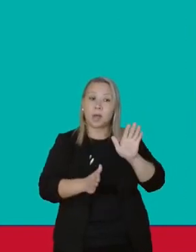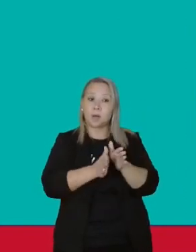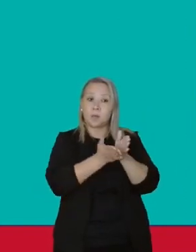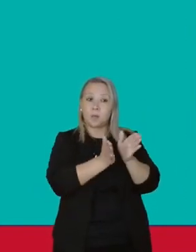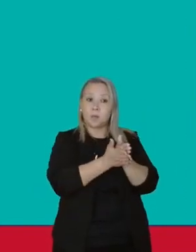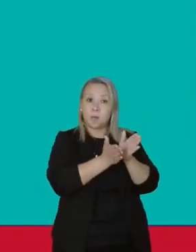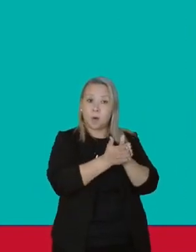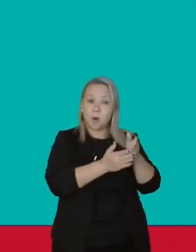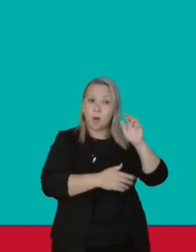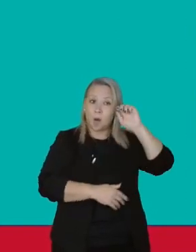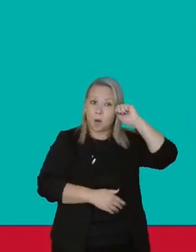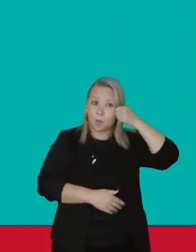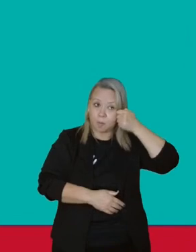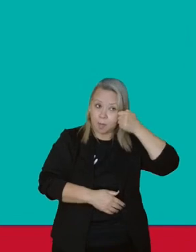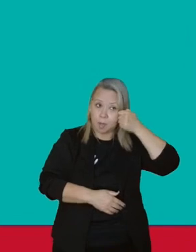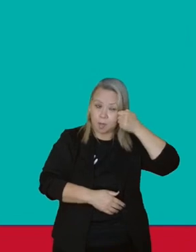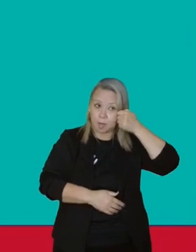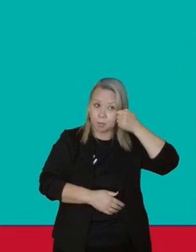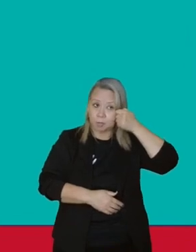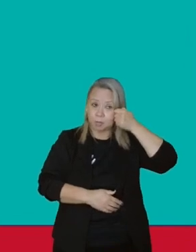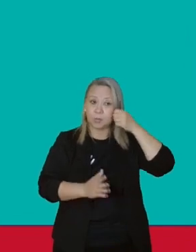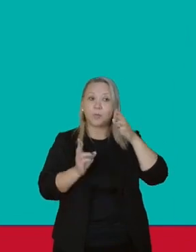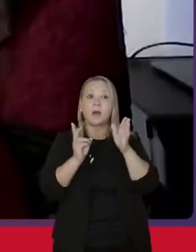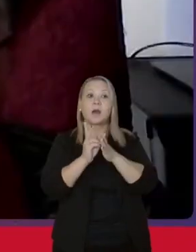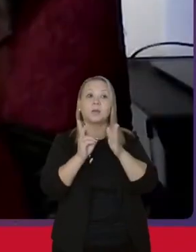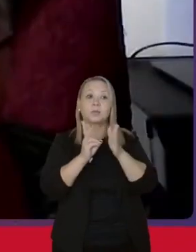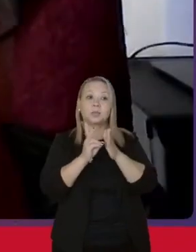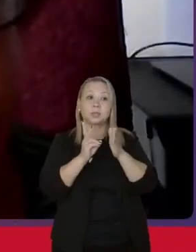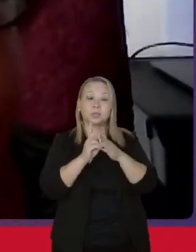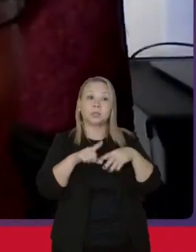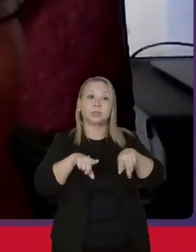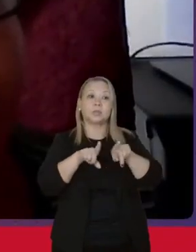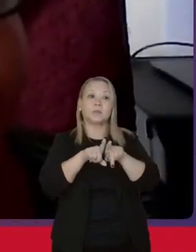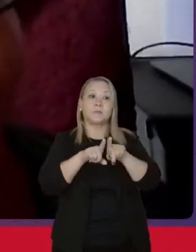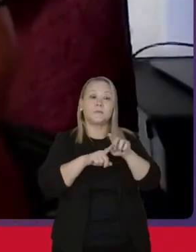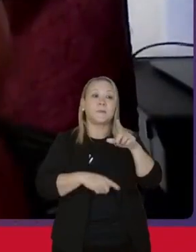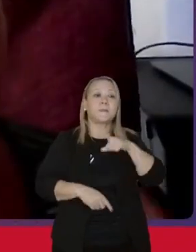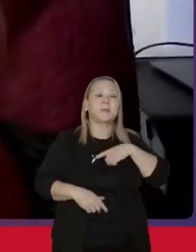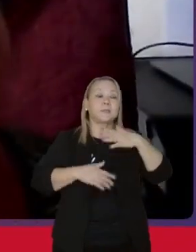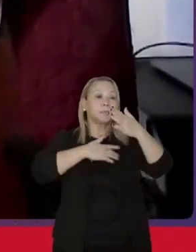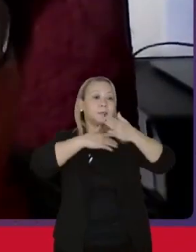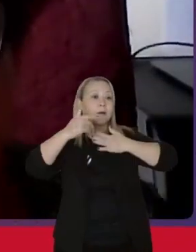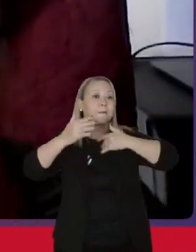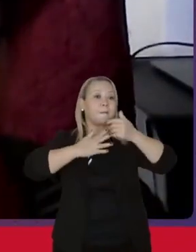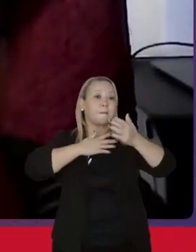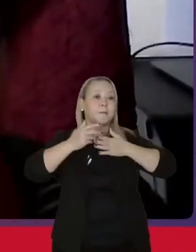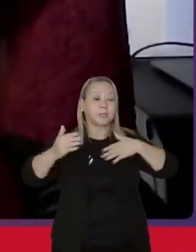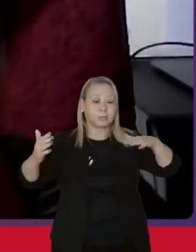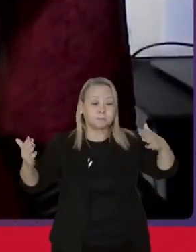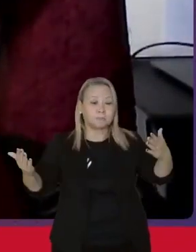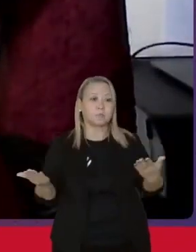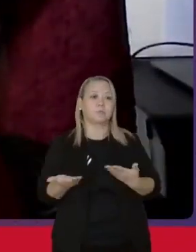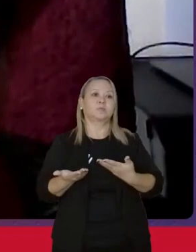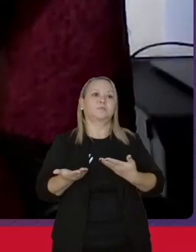para negros e para indígenas, tem que ser praticada hoje.